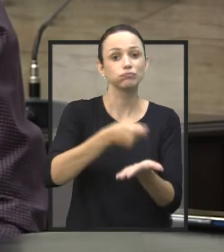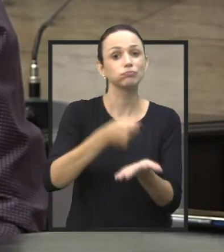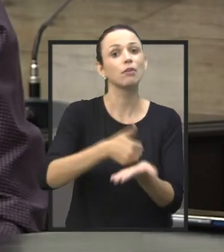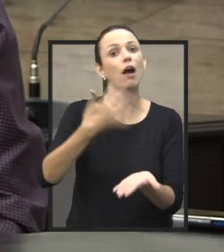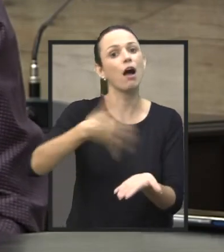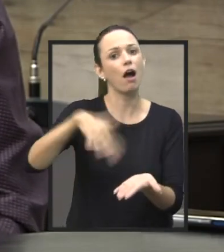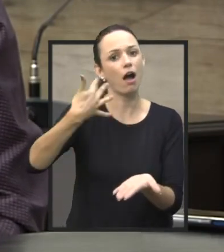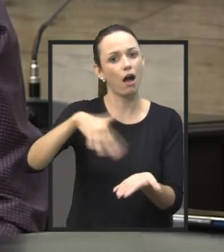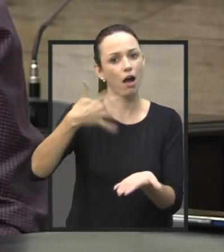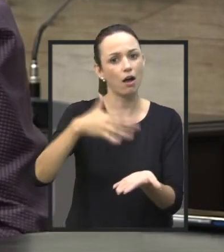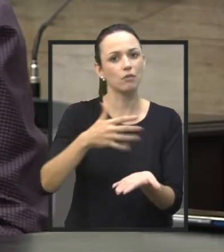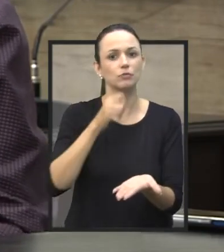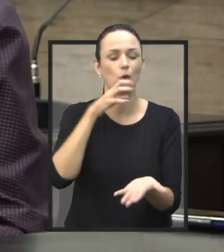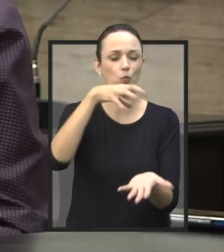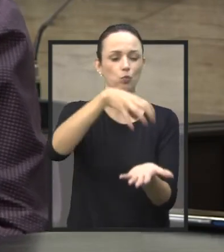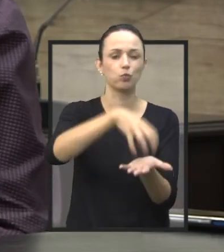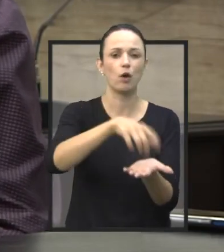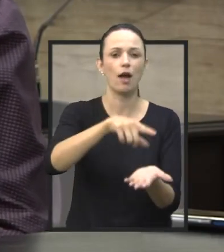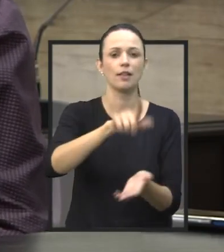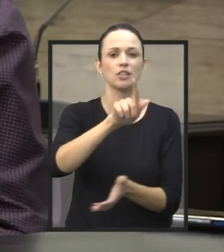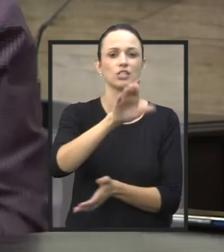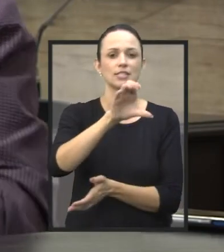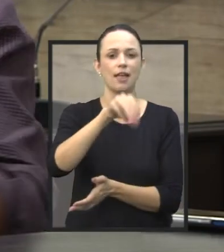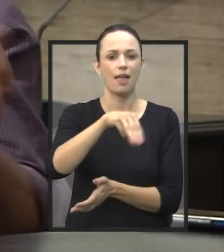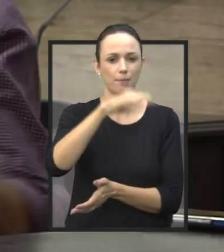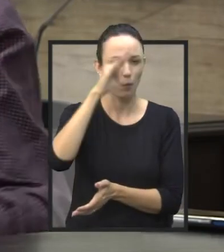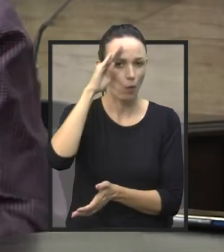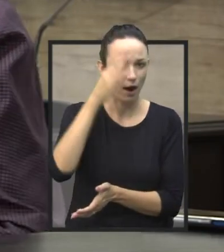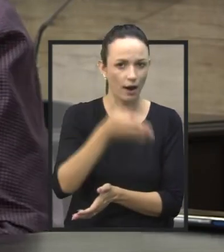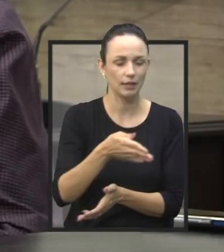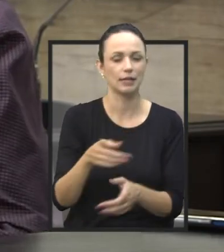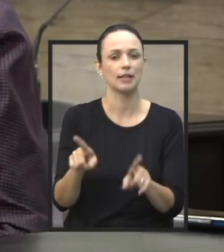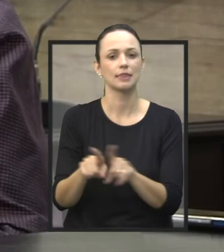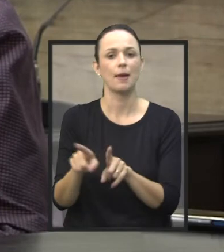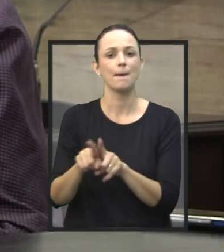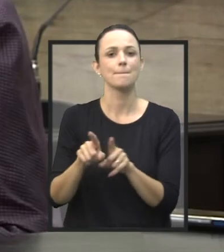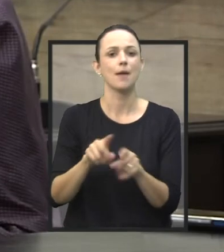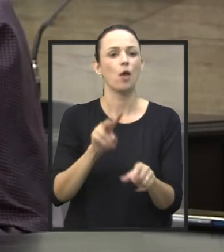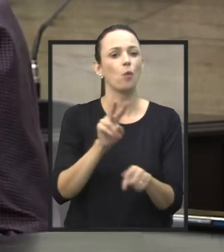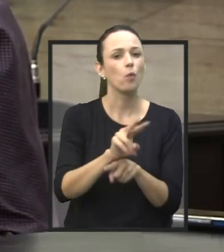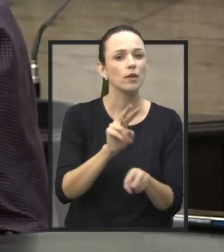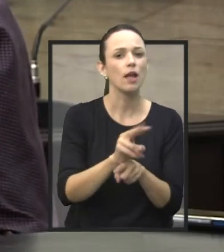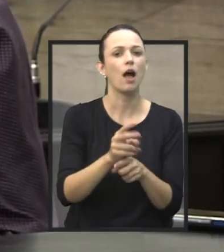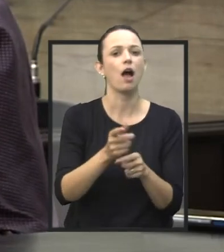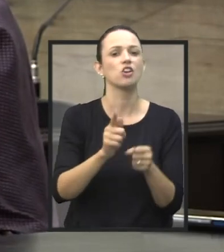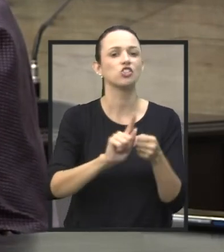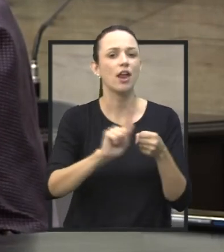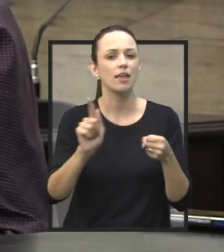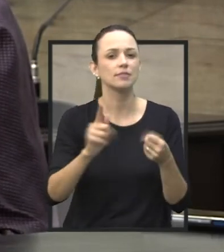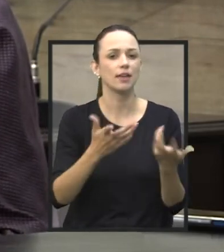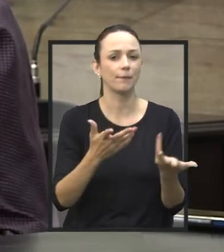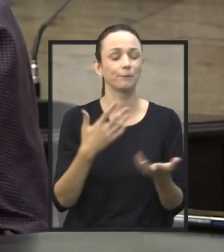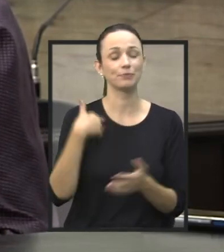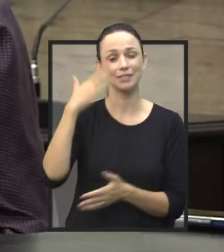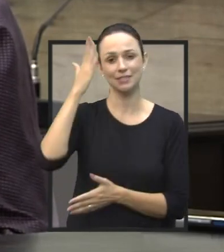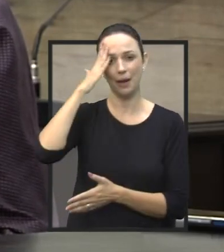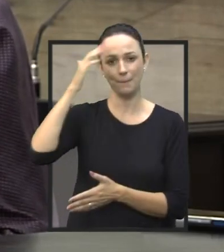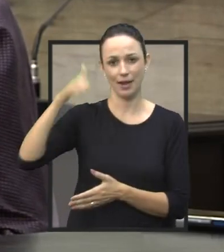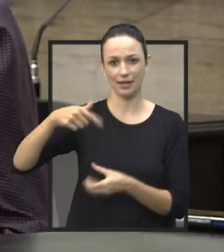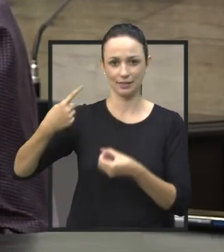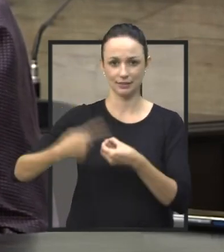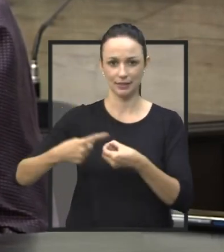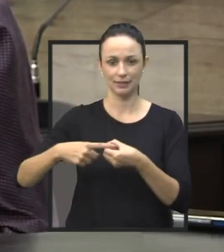implantação de uma guarda civil e para gerenciar tudo isso aí. Nós sabemos aqui na cidade que existem